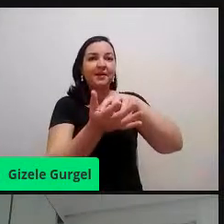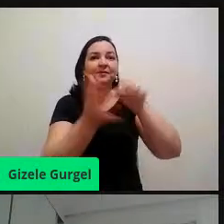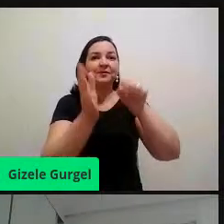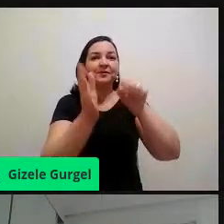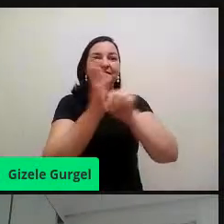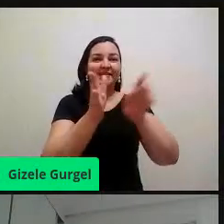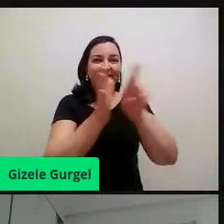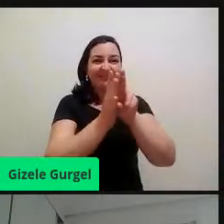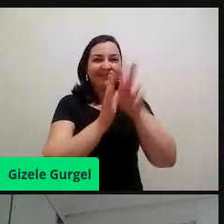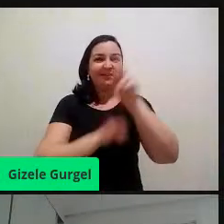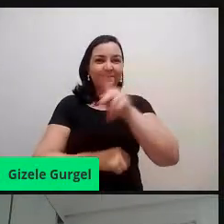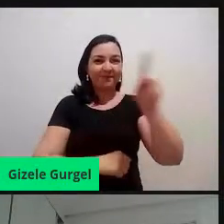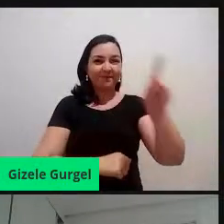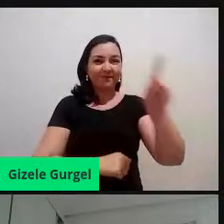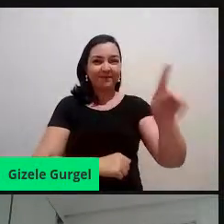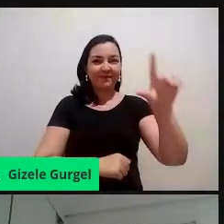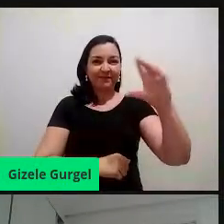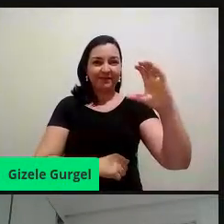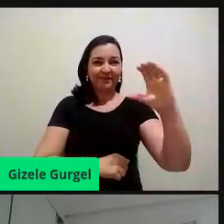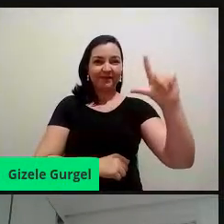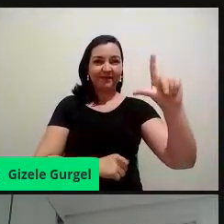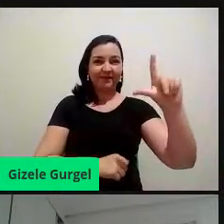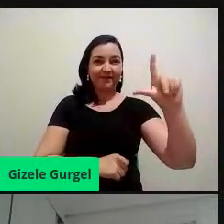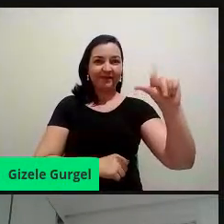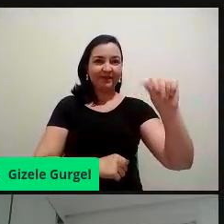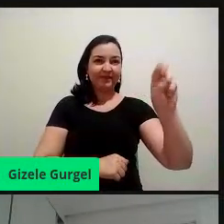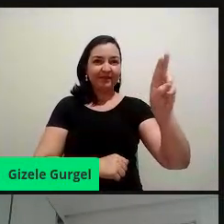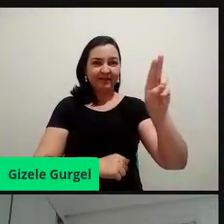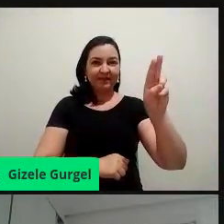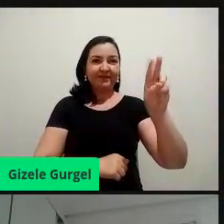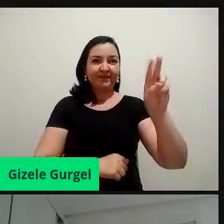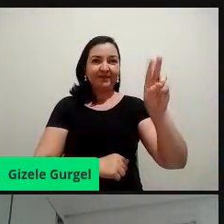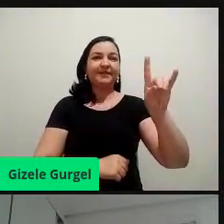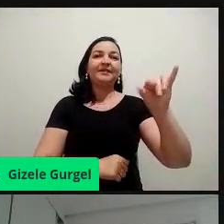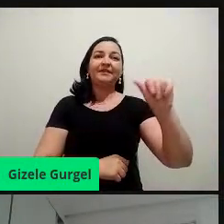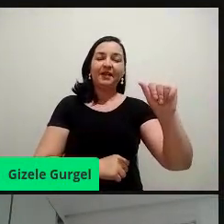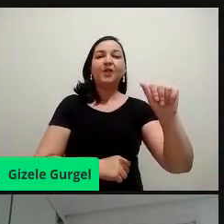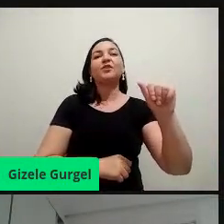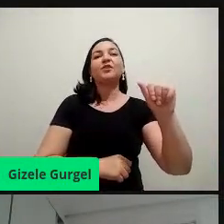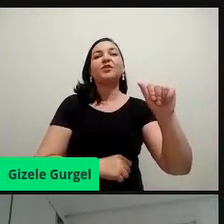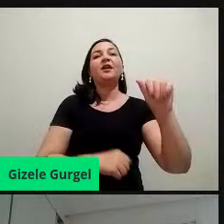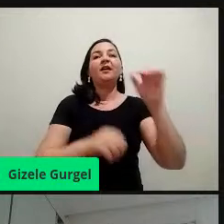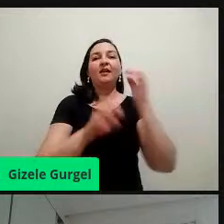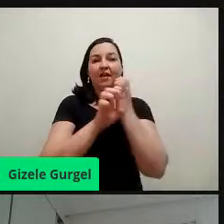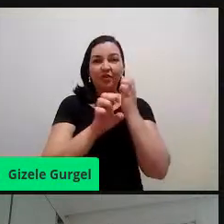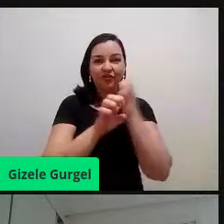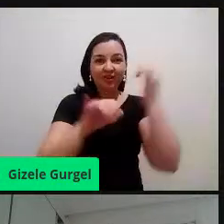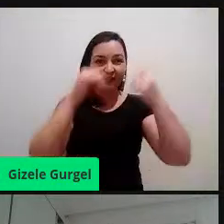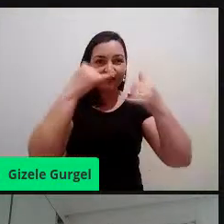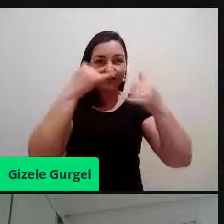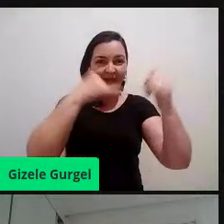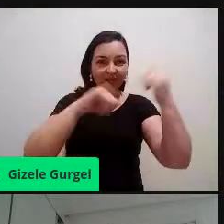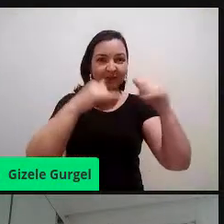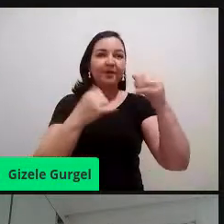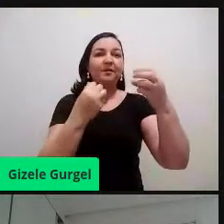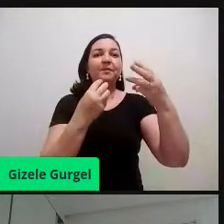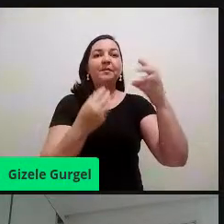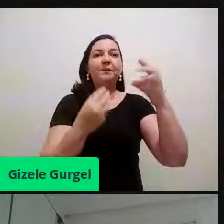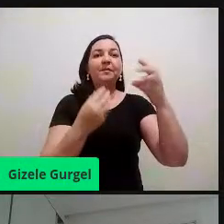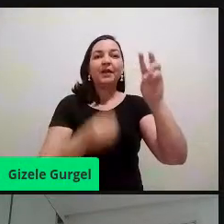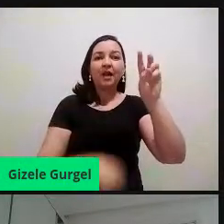de Oliveira Cunha, ela é engenheira química, mestre e doutora pela Universidade Federal de Pernambuco, na área ambiental.